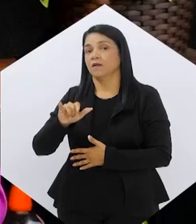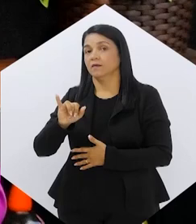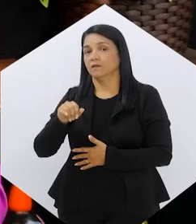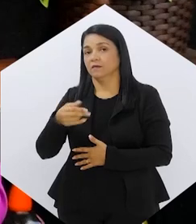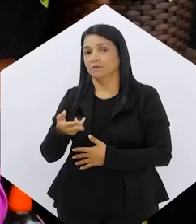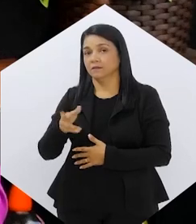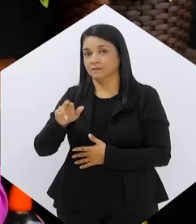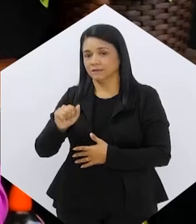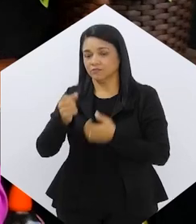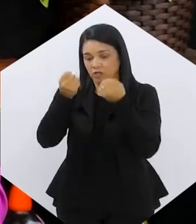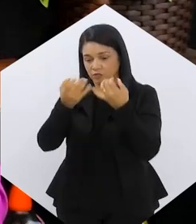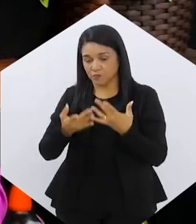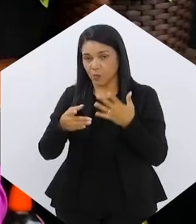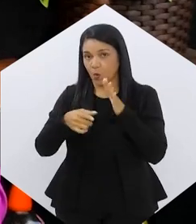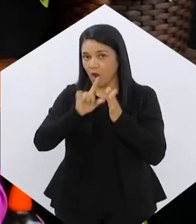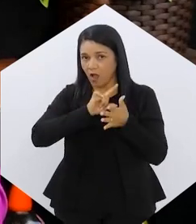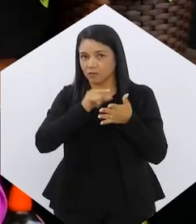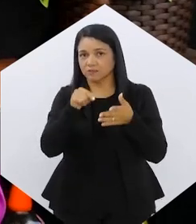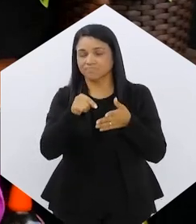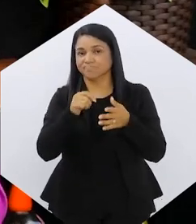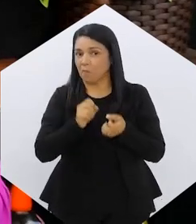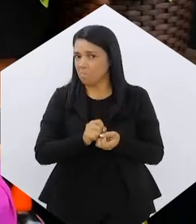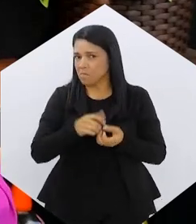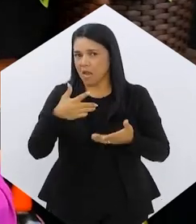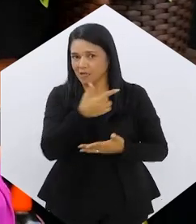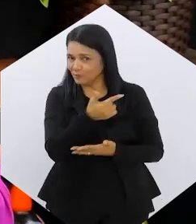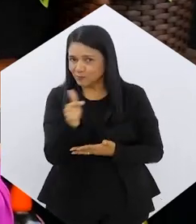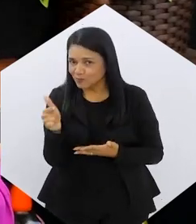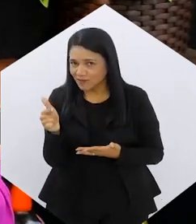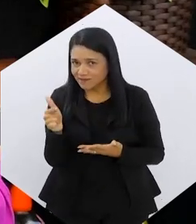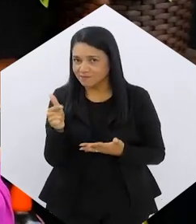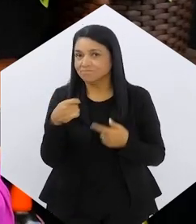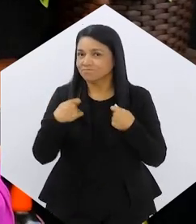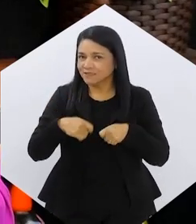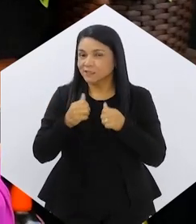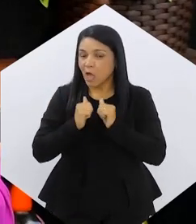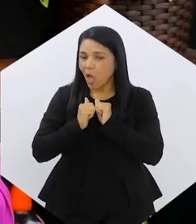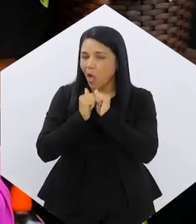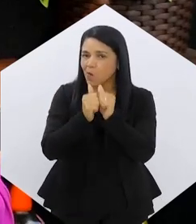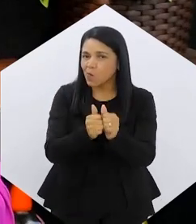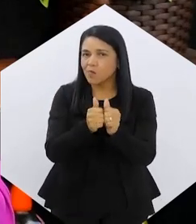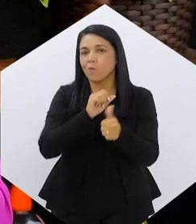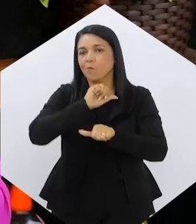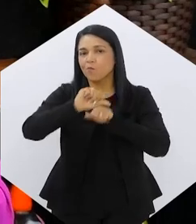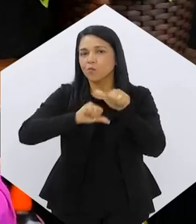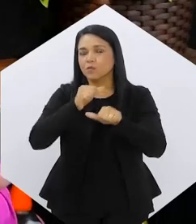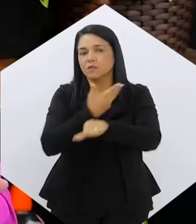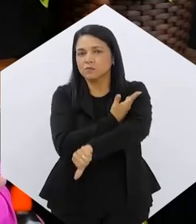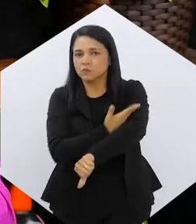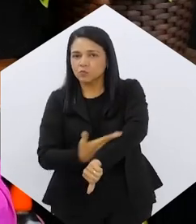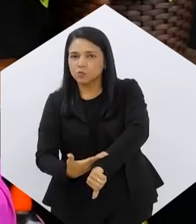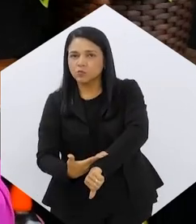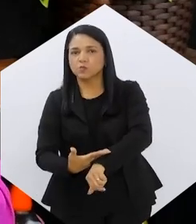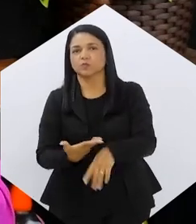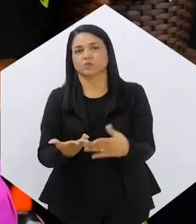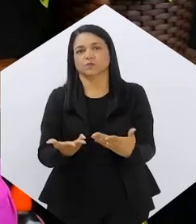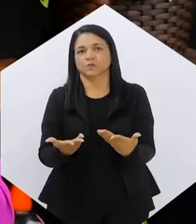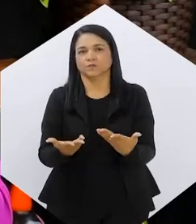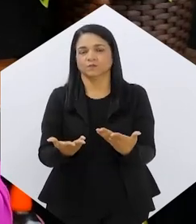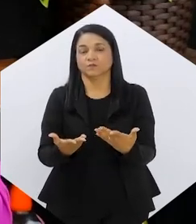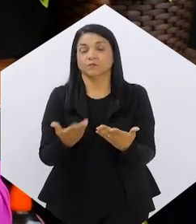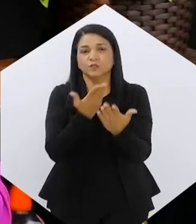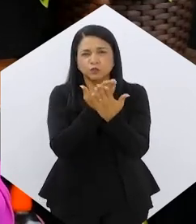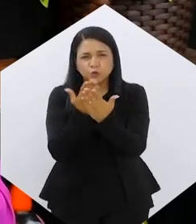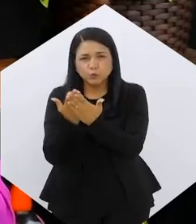aqui, as médicas já adiantaram também, nada é um milagre, né? Acho que tudo precisa vir acompanhado de mudanças de hábitos, inclusive